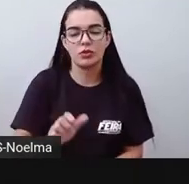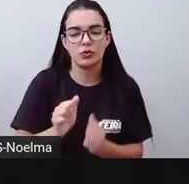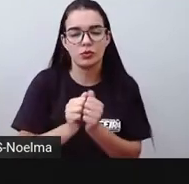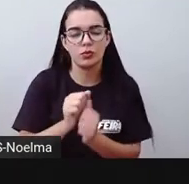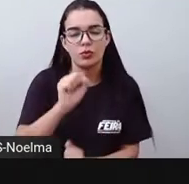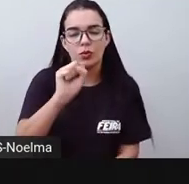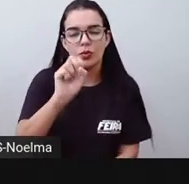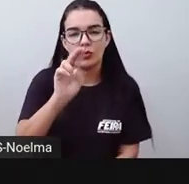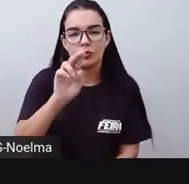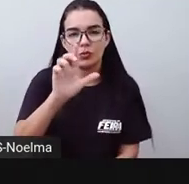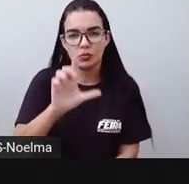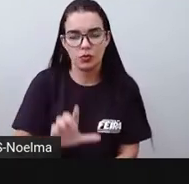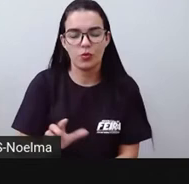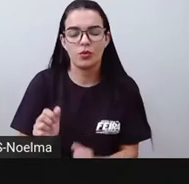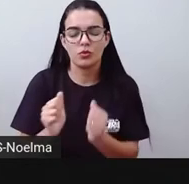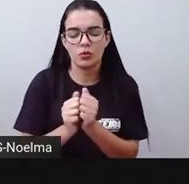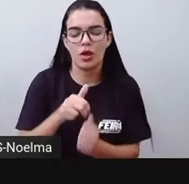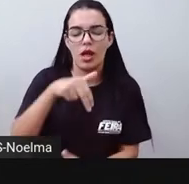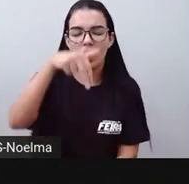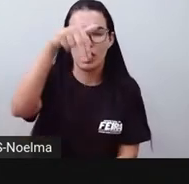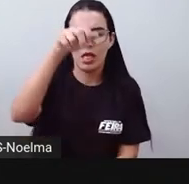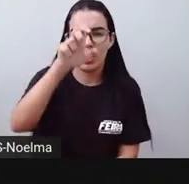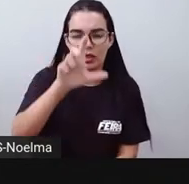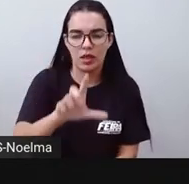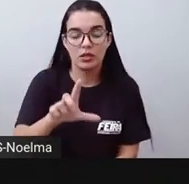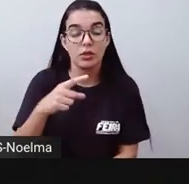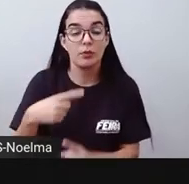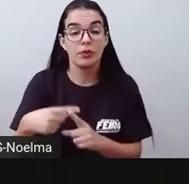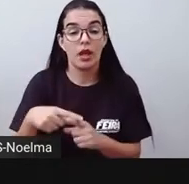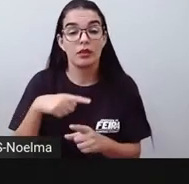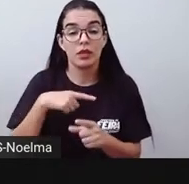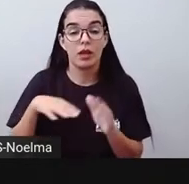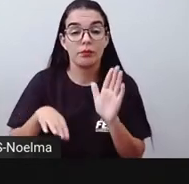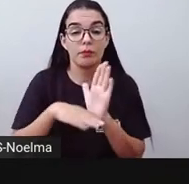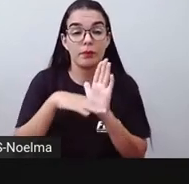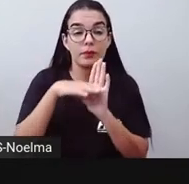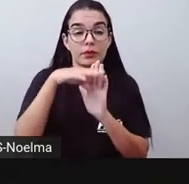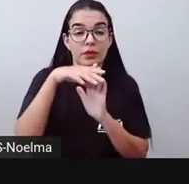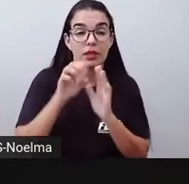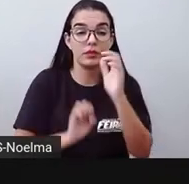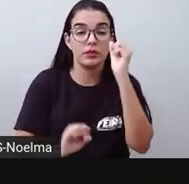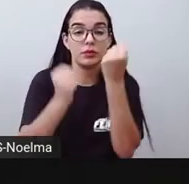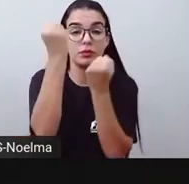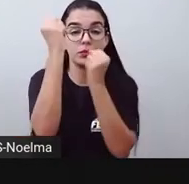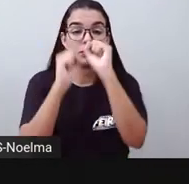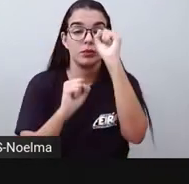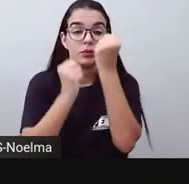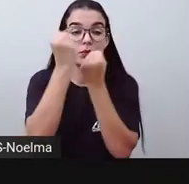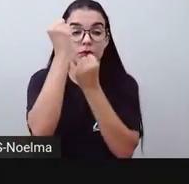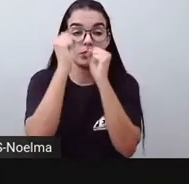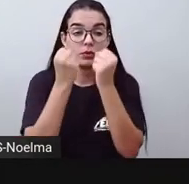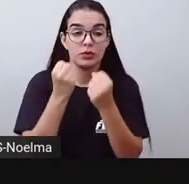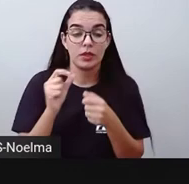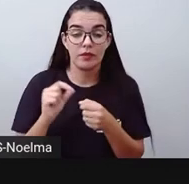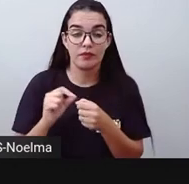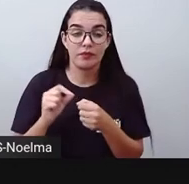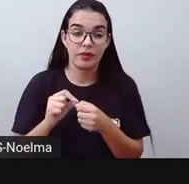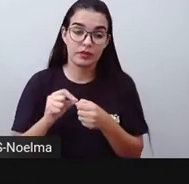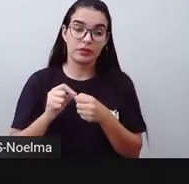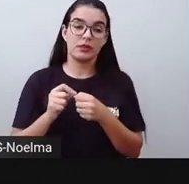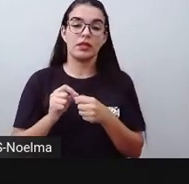o sul e com o nordeste, por ter aí, dentro desse processo de industrialização, dentro da fabricação,